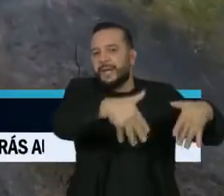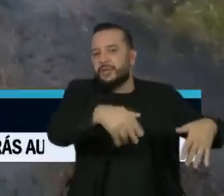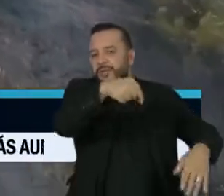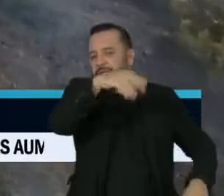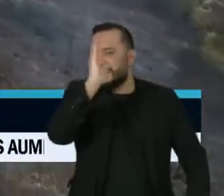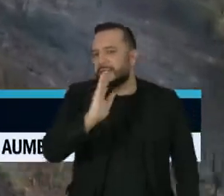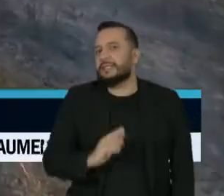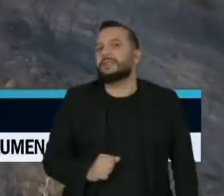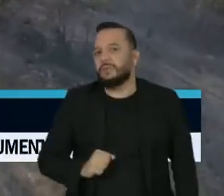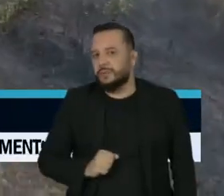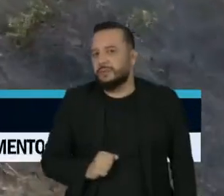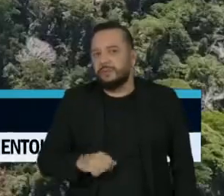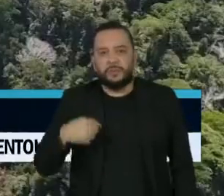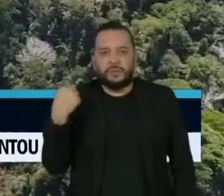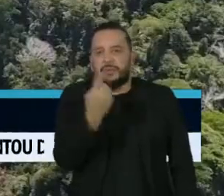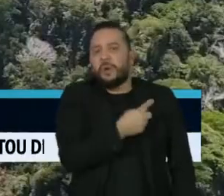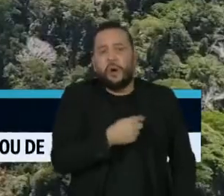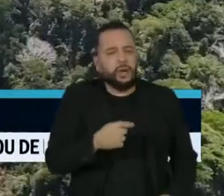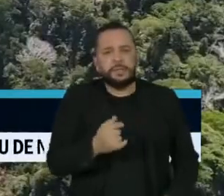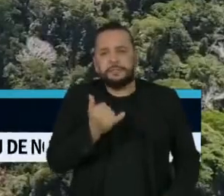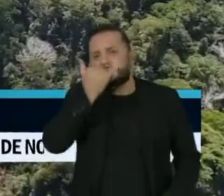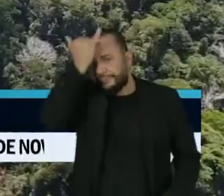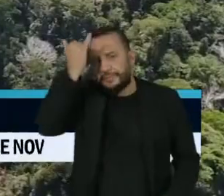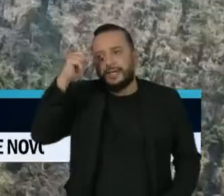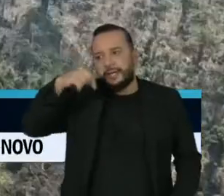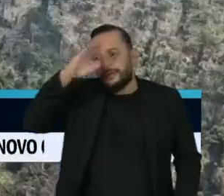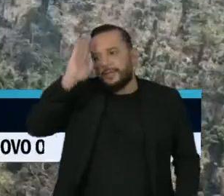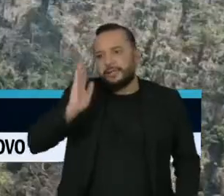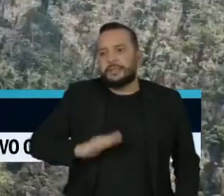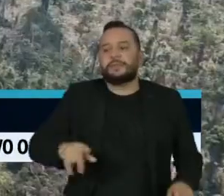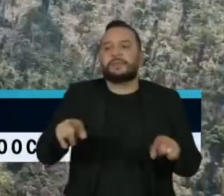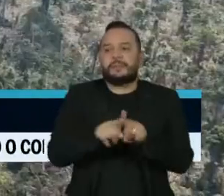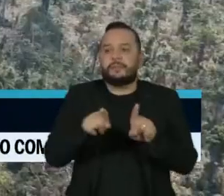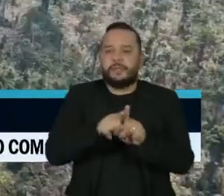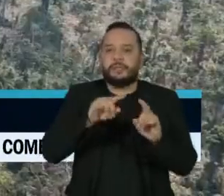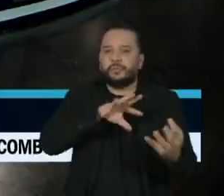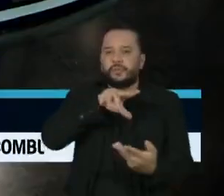que é dividido por todos nós, não só aqui no Brasil, mas também no mundo inteiro. Obrigado.